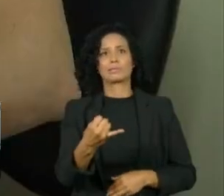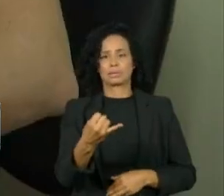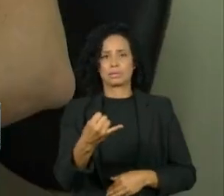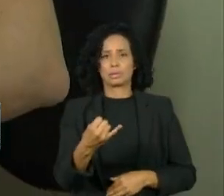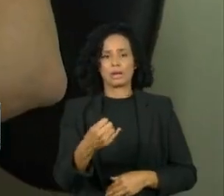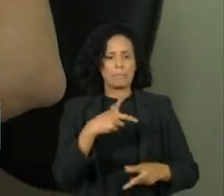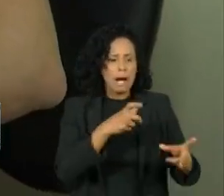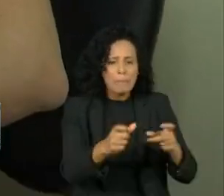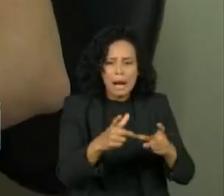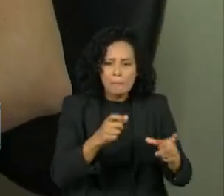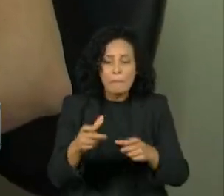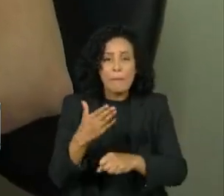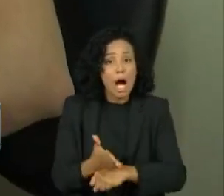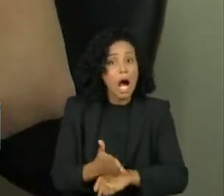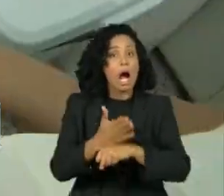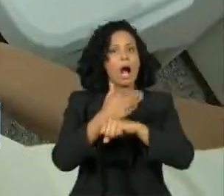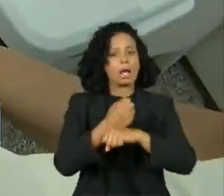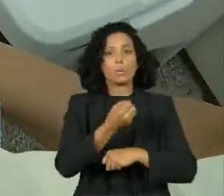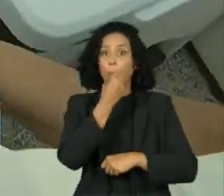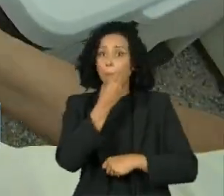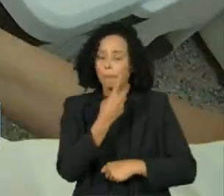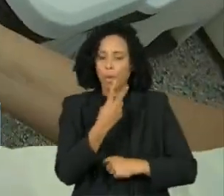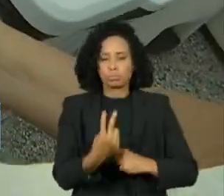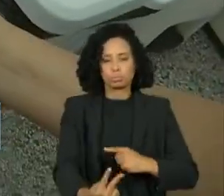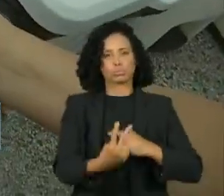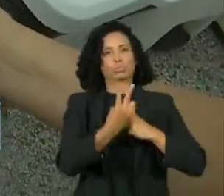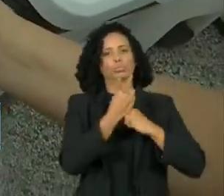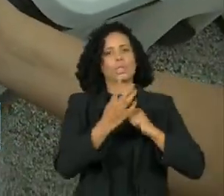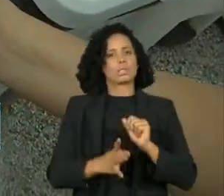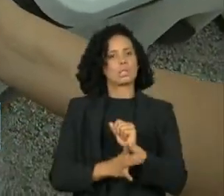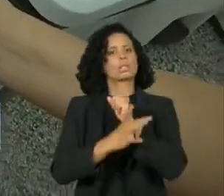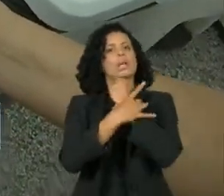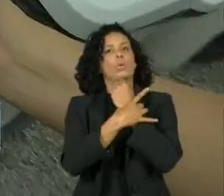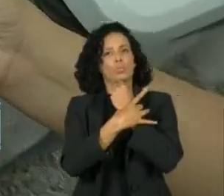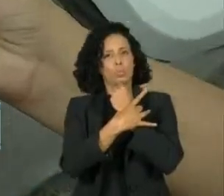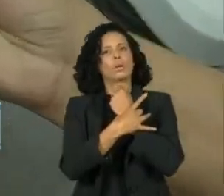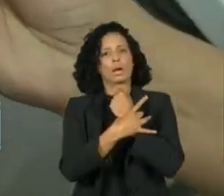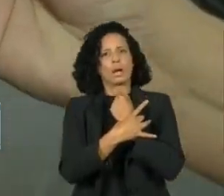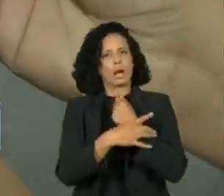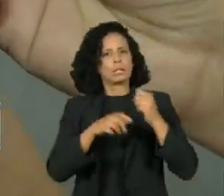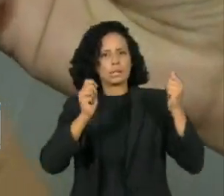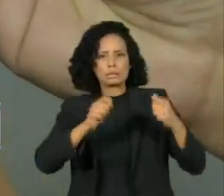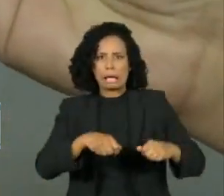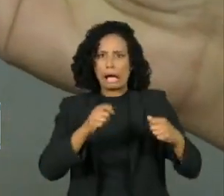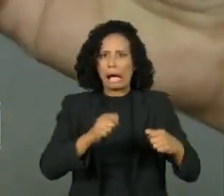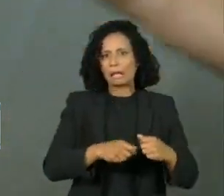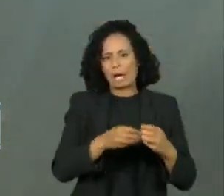gente consegue implementar medidas que são eficazes e seguras para contenção, menos complicações a gente vai ter. Obrigado. Obrigado.